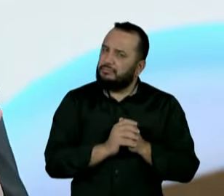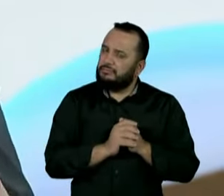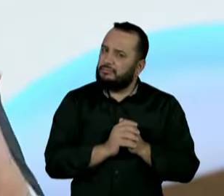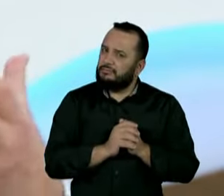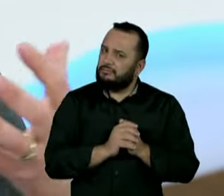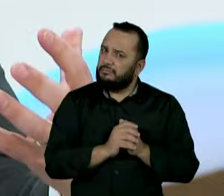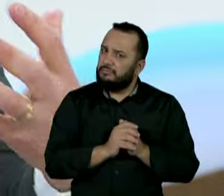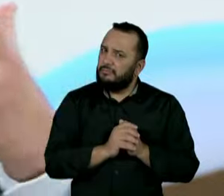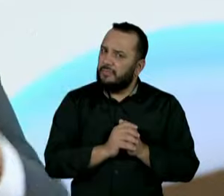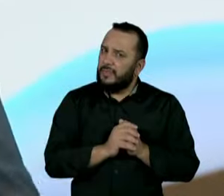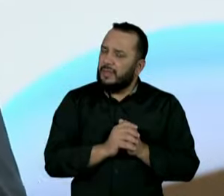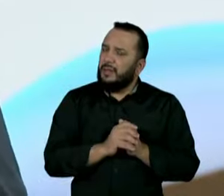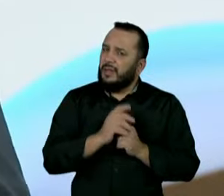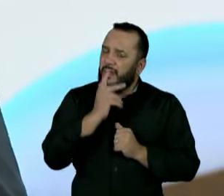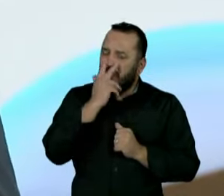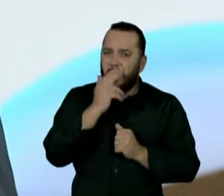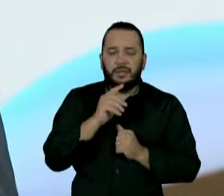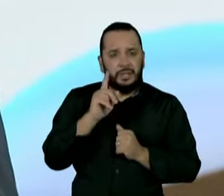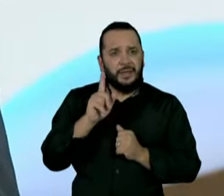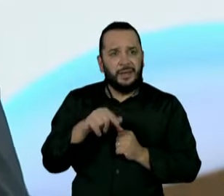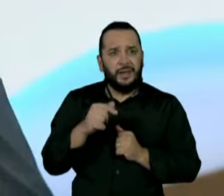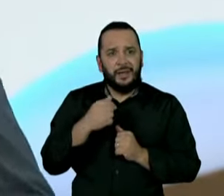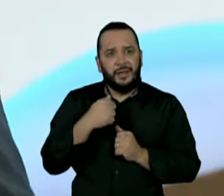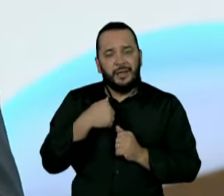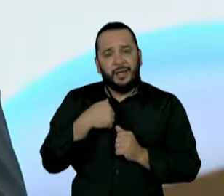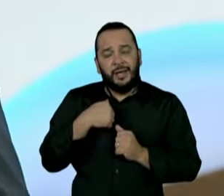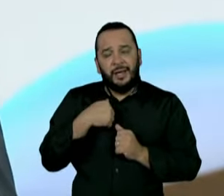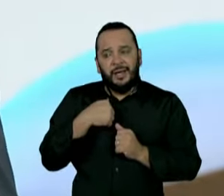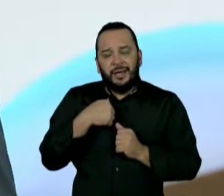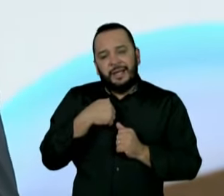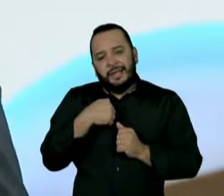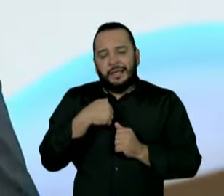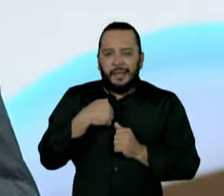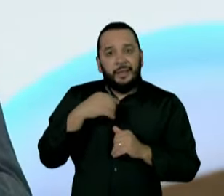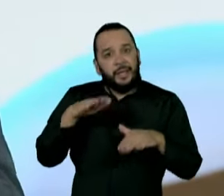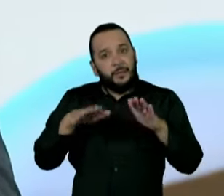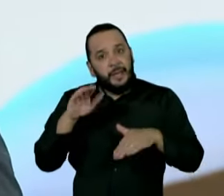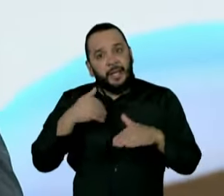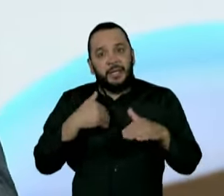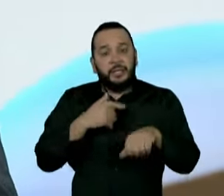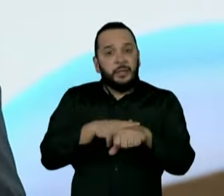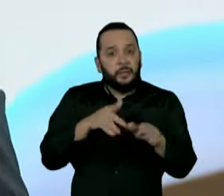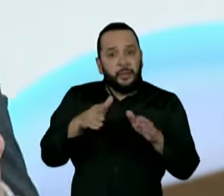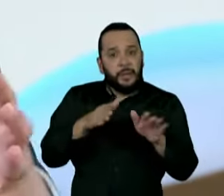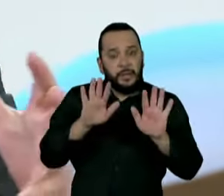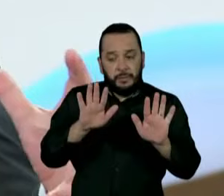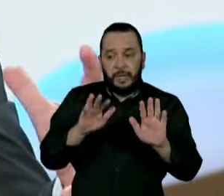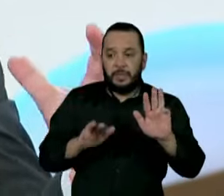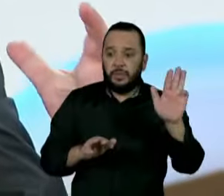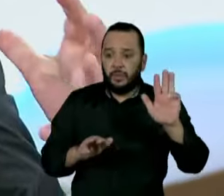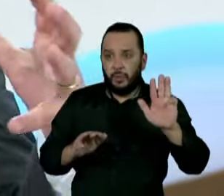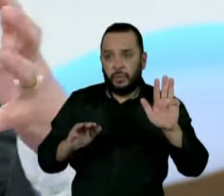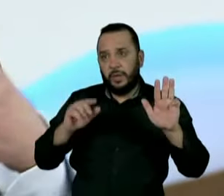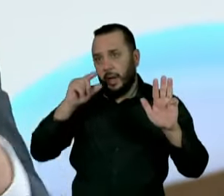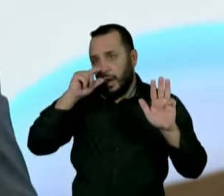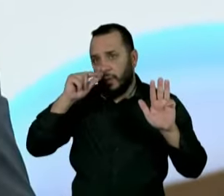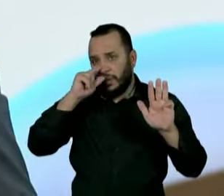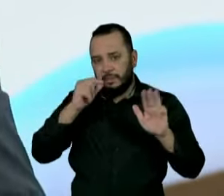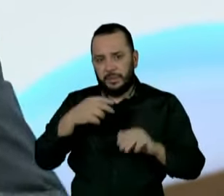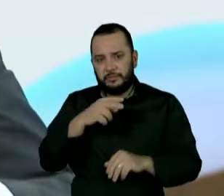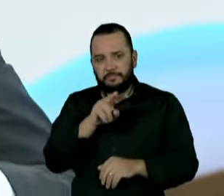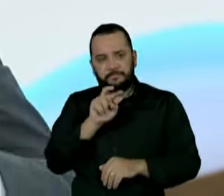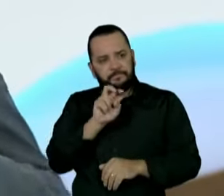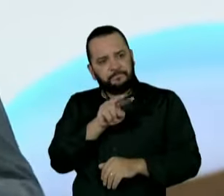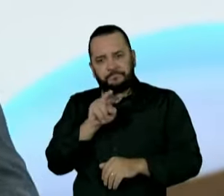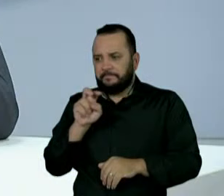convergência de situações. O que eu sinto hoje é que o Lula e o Alckmin têm se dado muito bem.